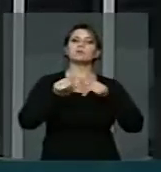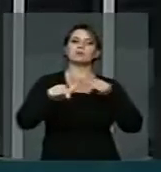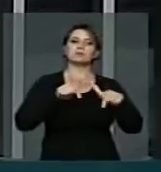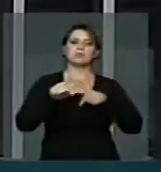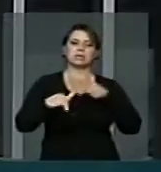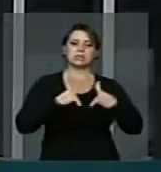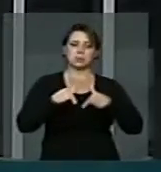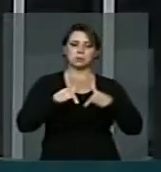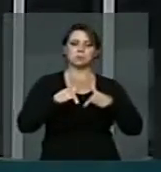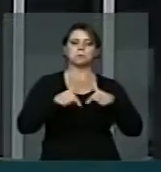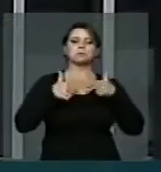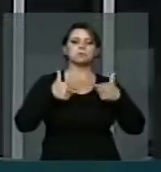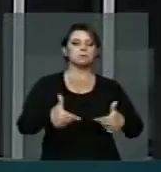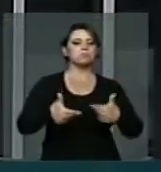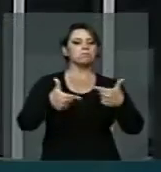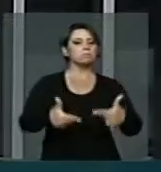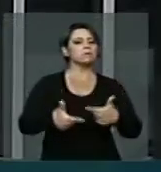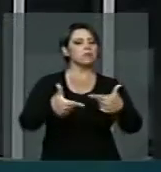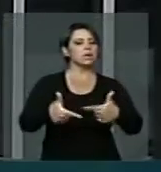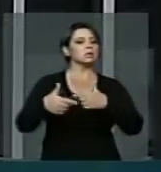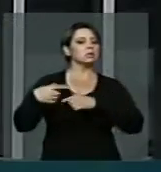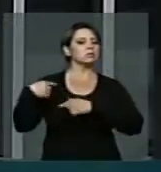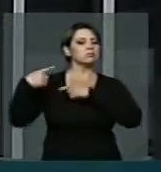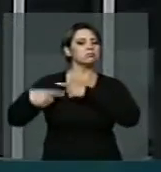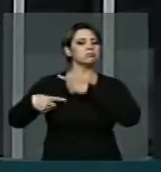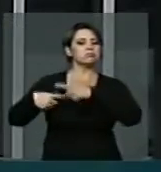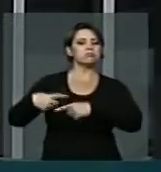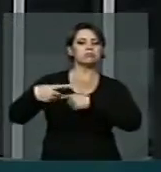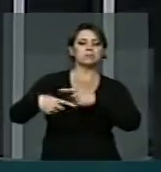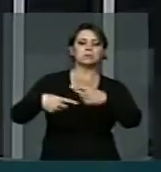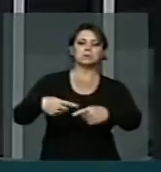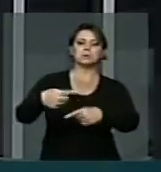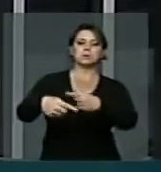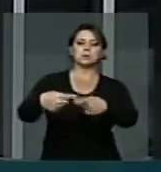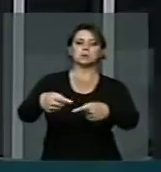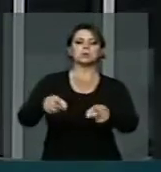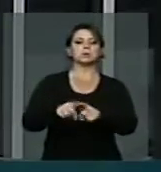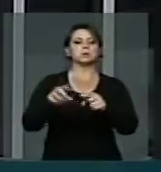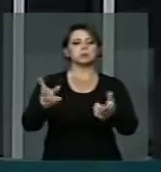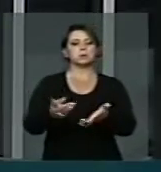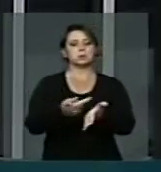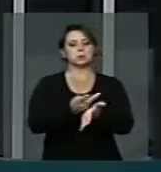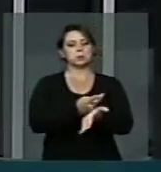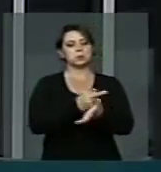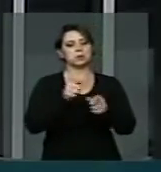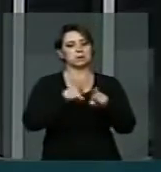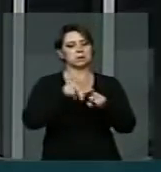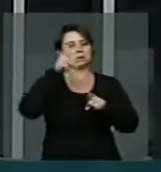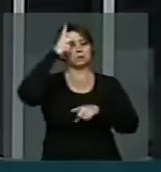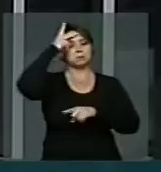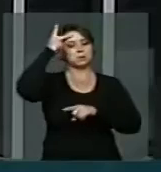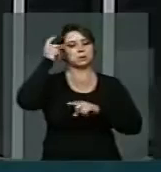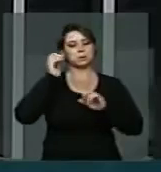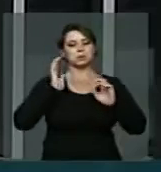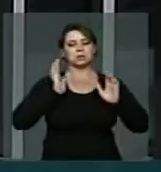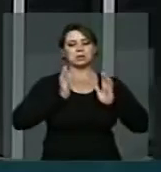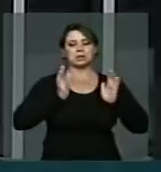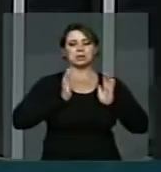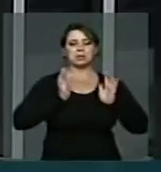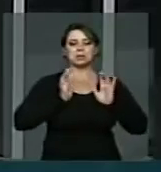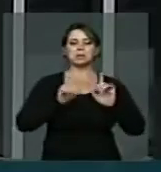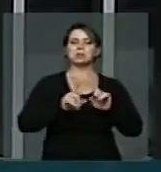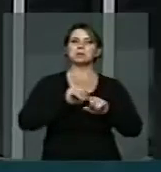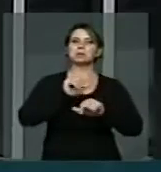E as lutas daí se sucederam a ponto da burguesia vitoriosa trocar aos